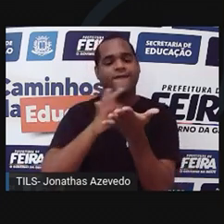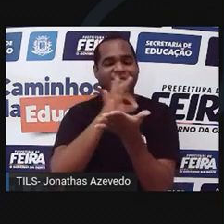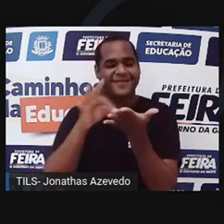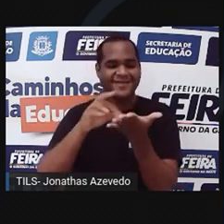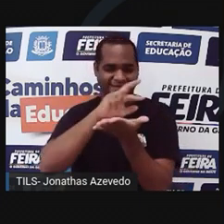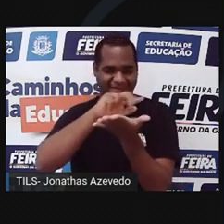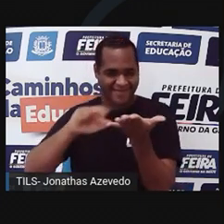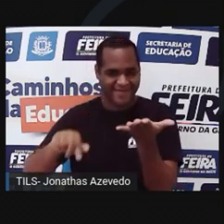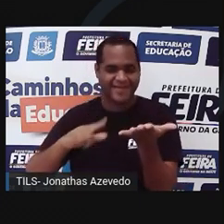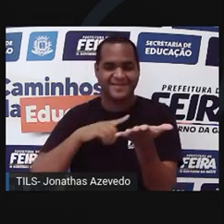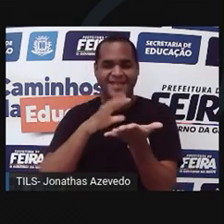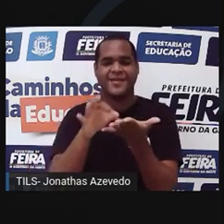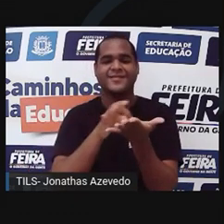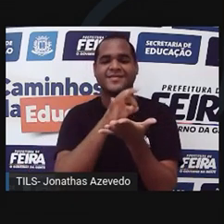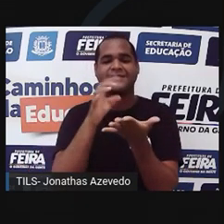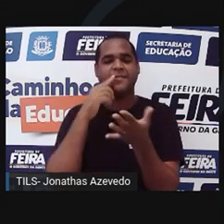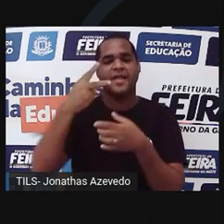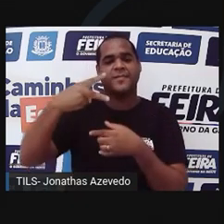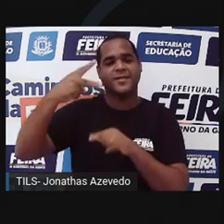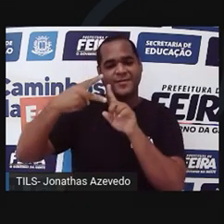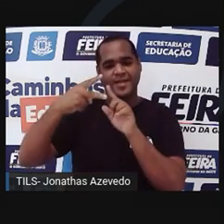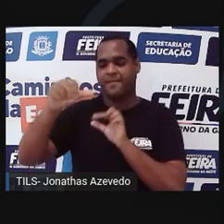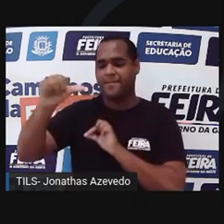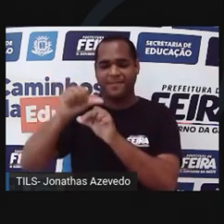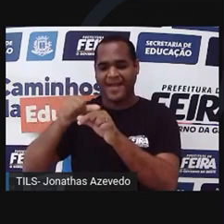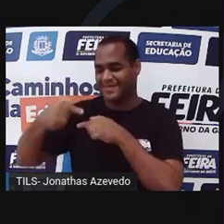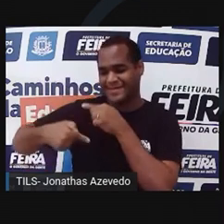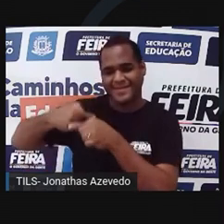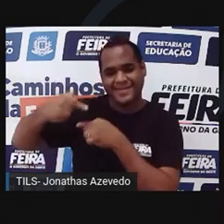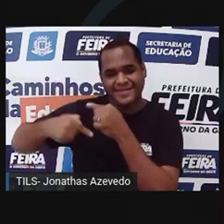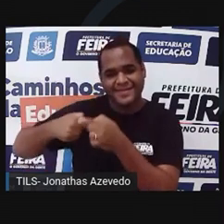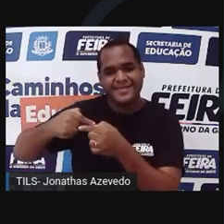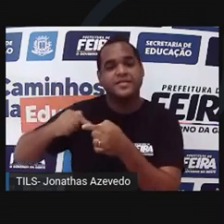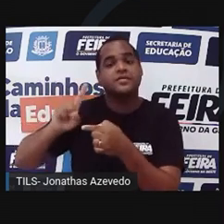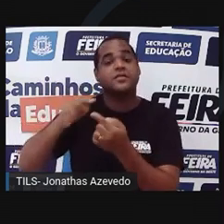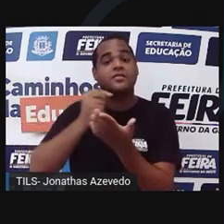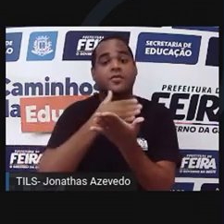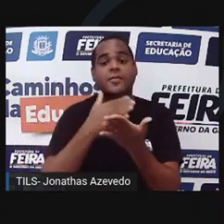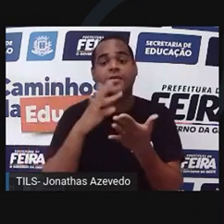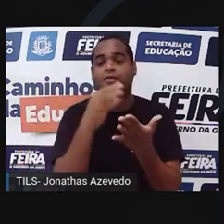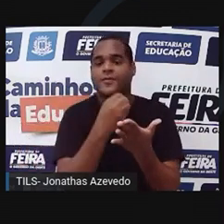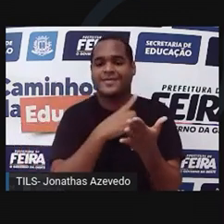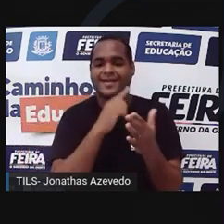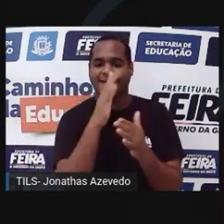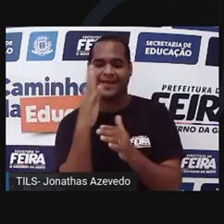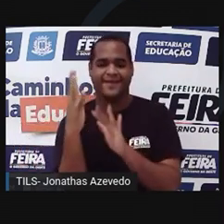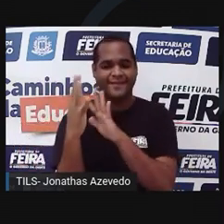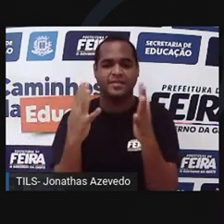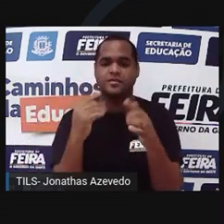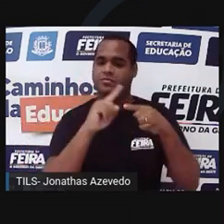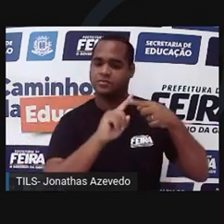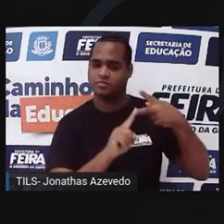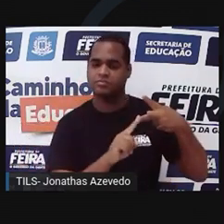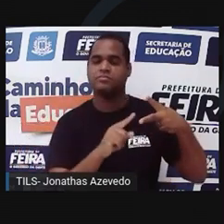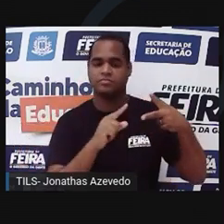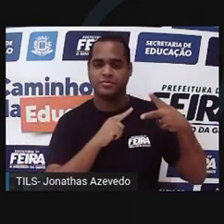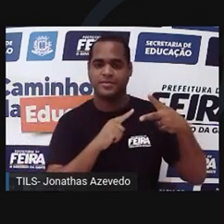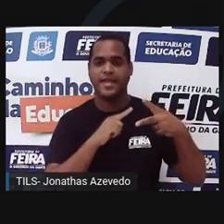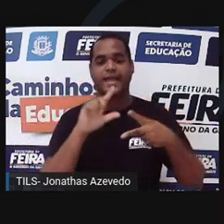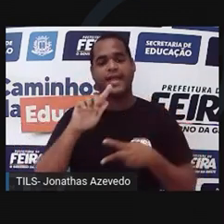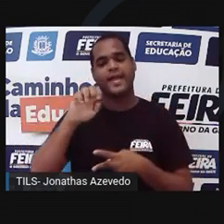plantas. E a segunda é a alternância de gerações. Em todas as plantas existem duas formas, o